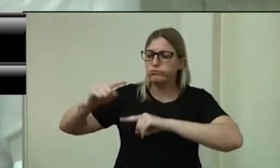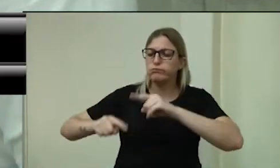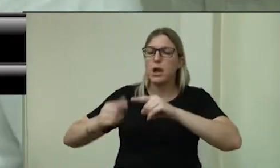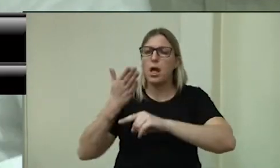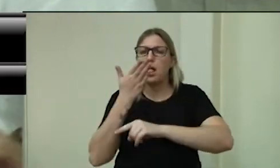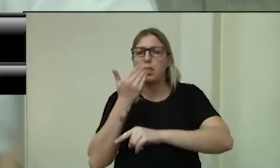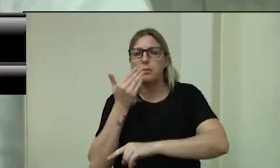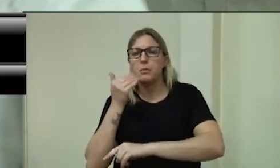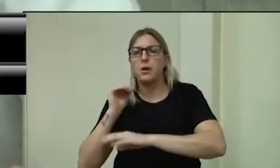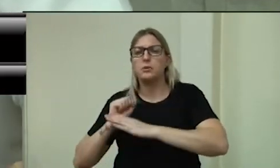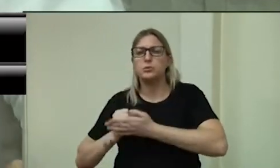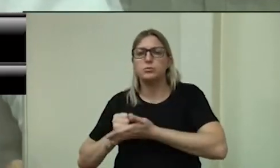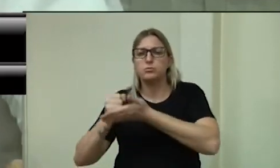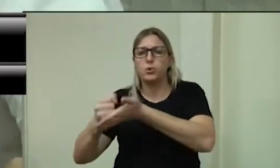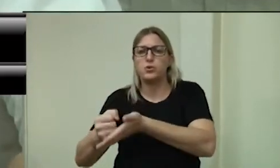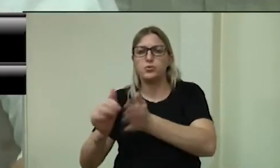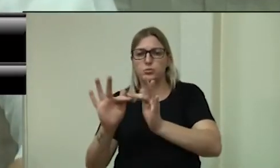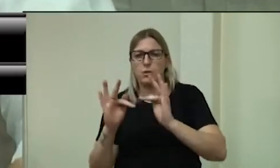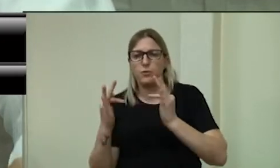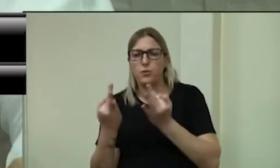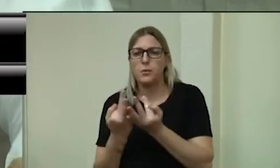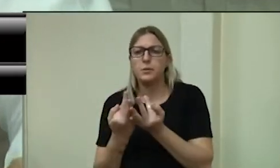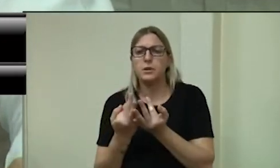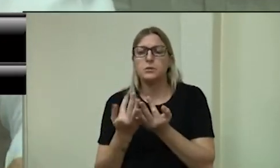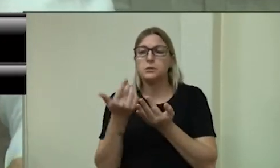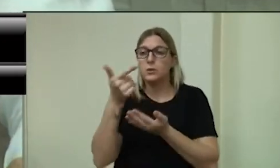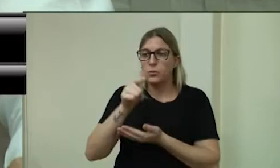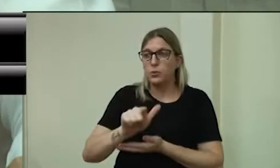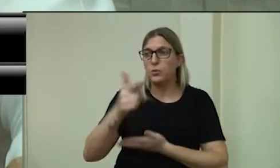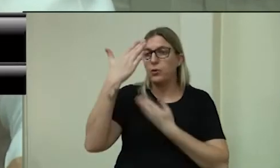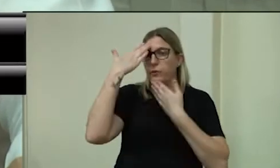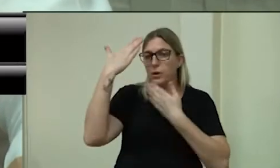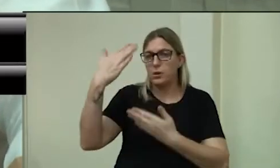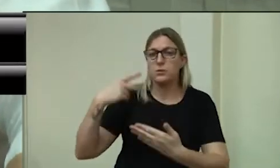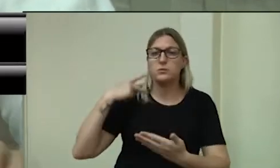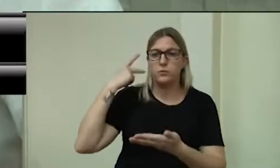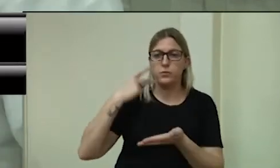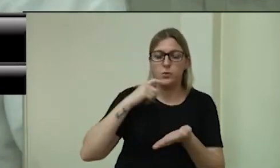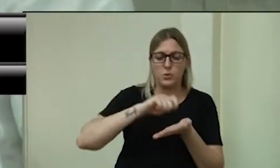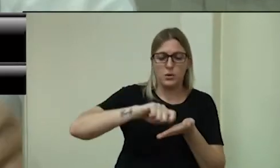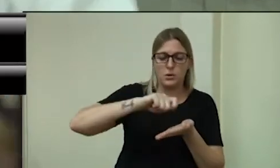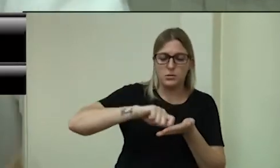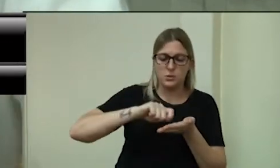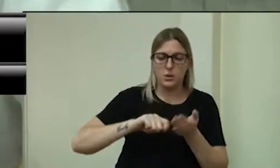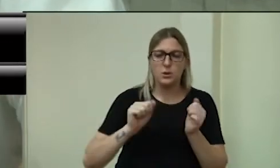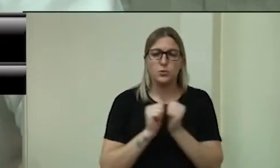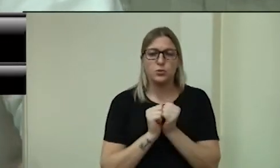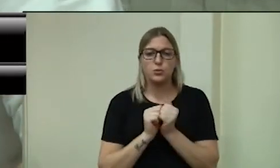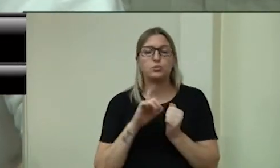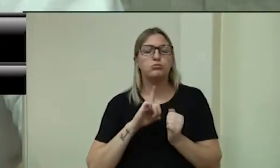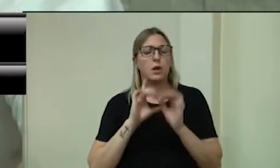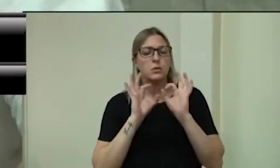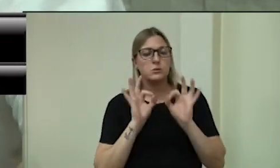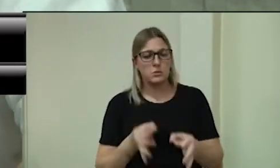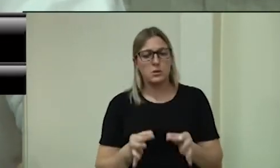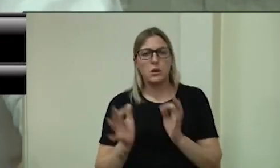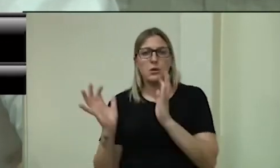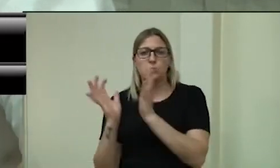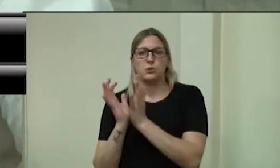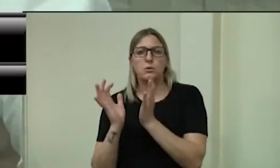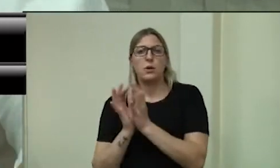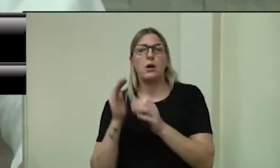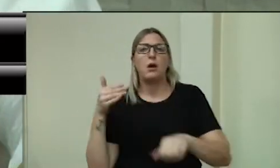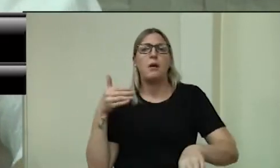de novo, agradeço aos vereadores que assinaram junto e tenho certeza que os demais vão ser favoráveis a esse meu requerimento. Sou